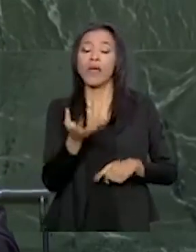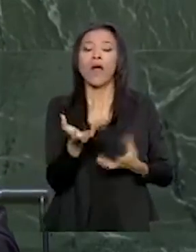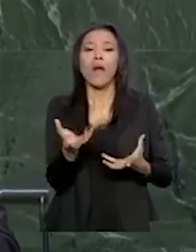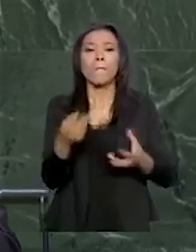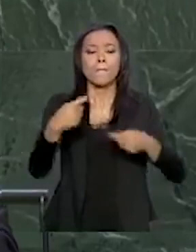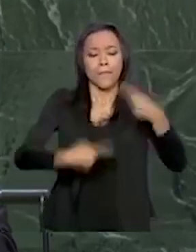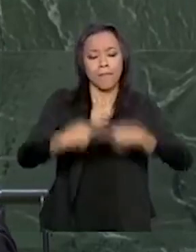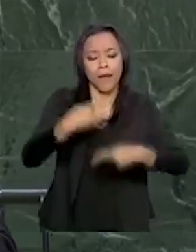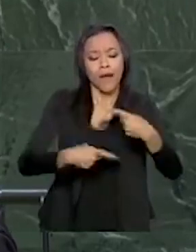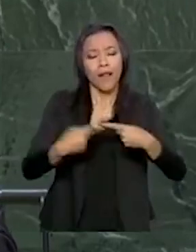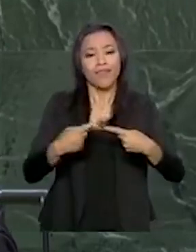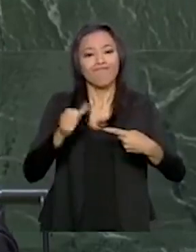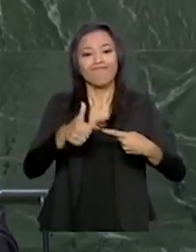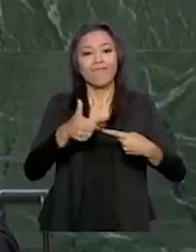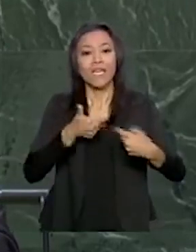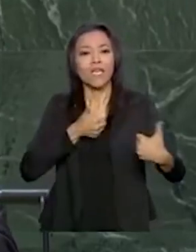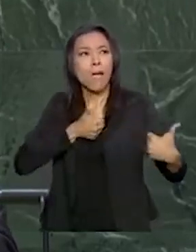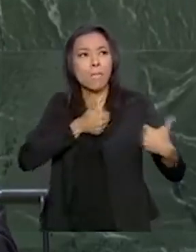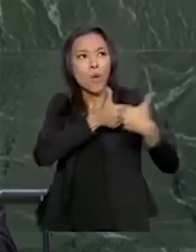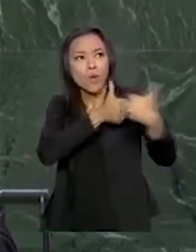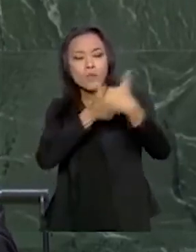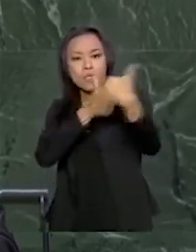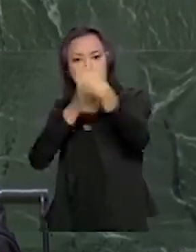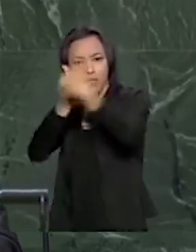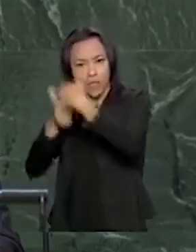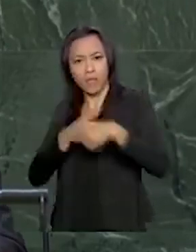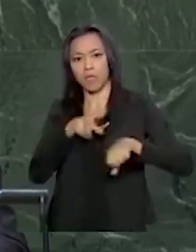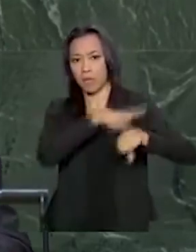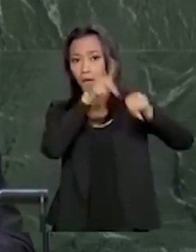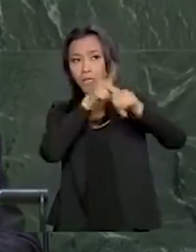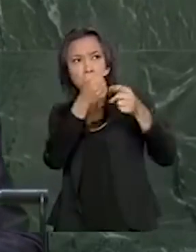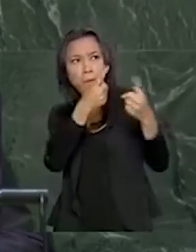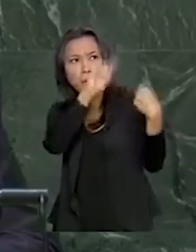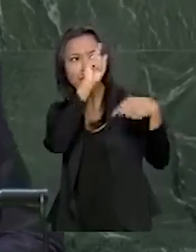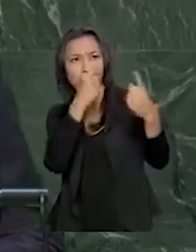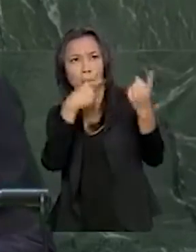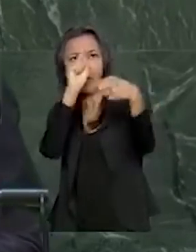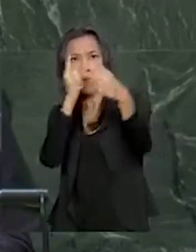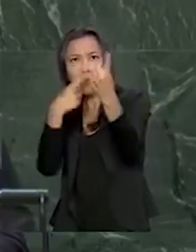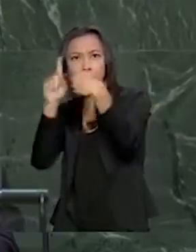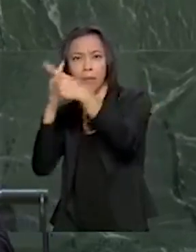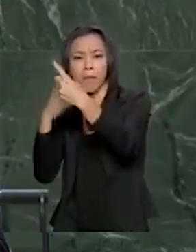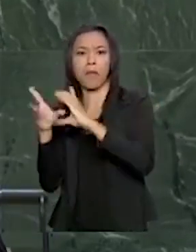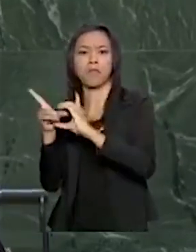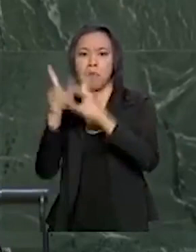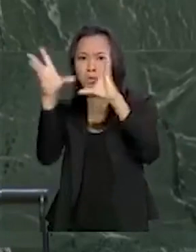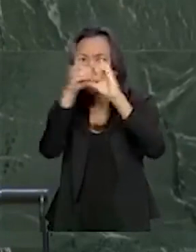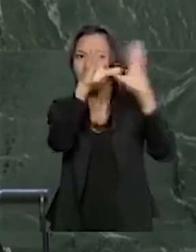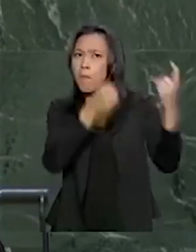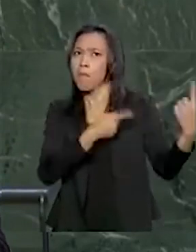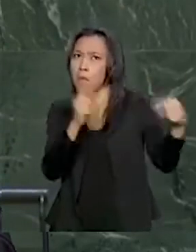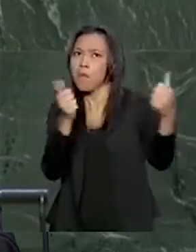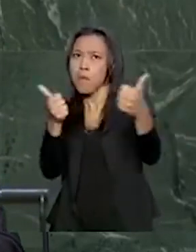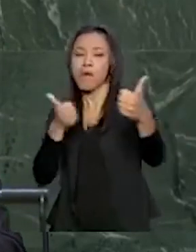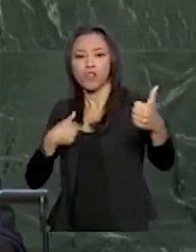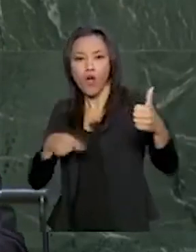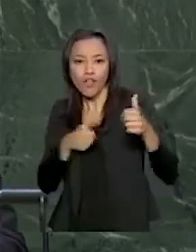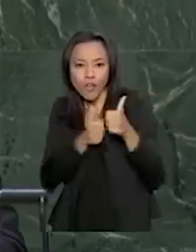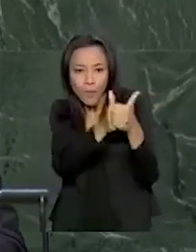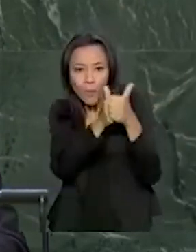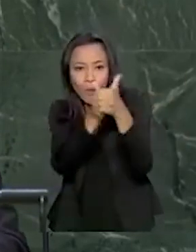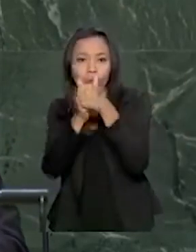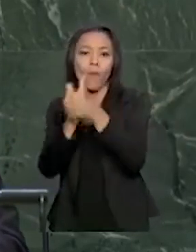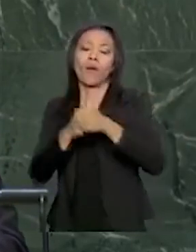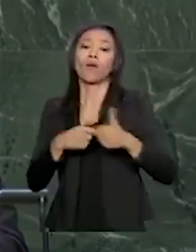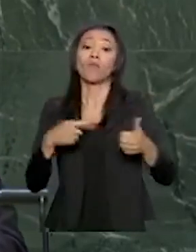países outros que se desenvolveram e consolidaram suas democracias. Não pode haver liberdade